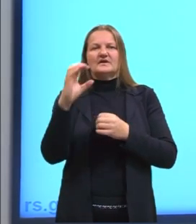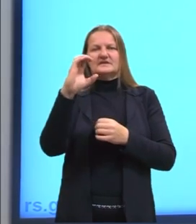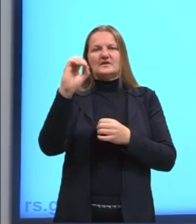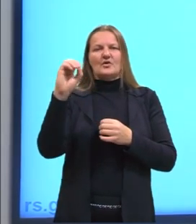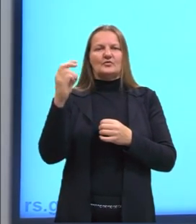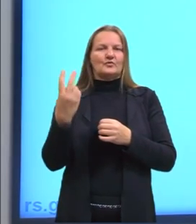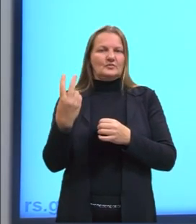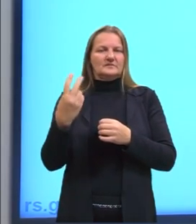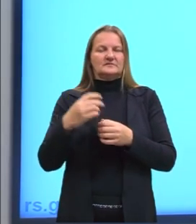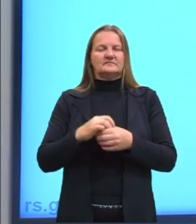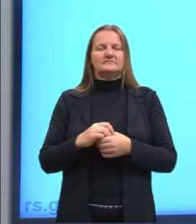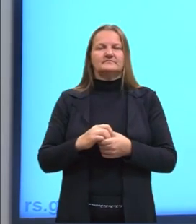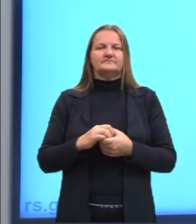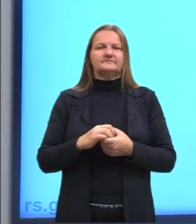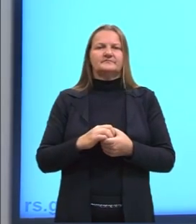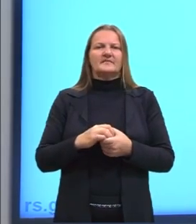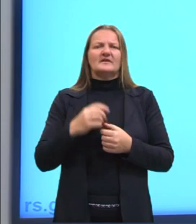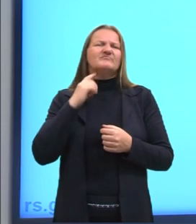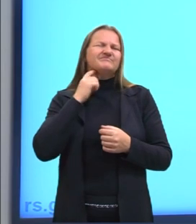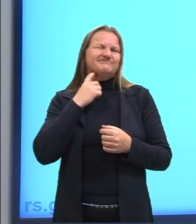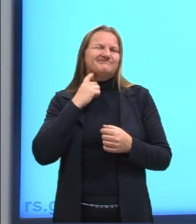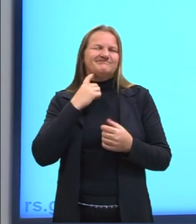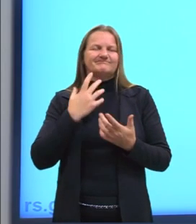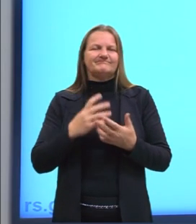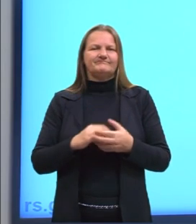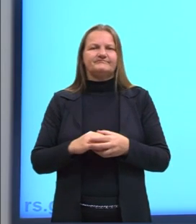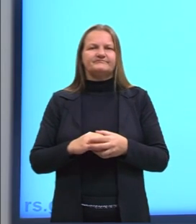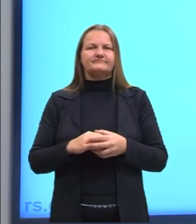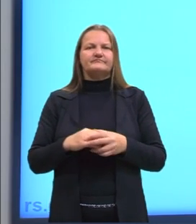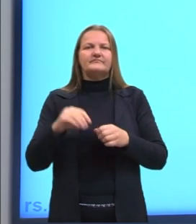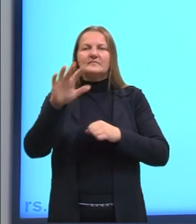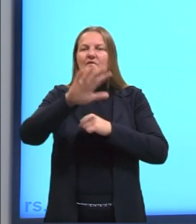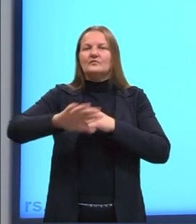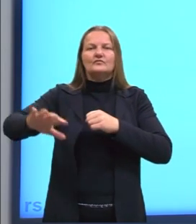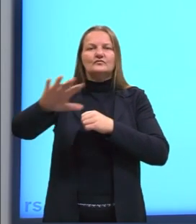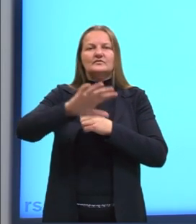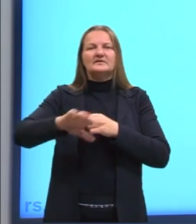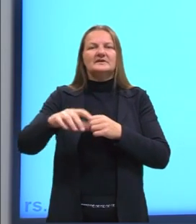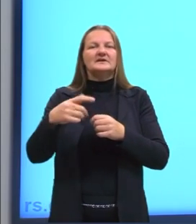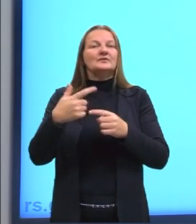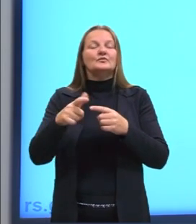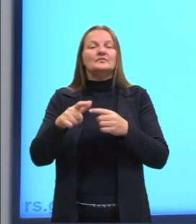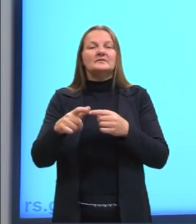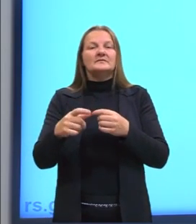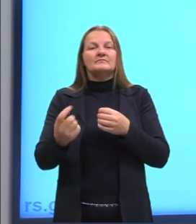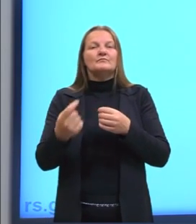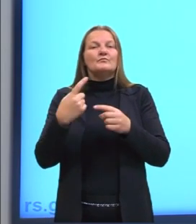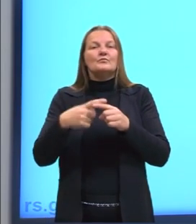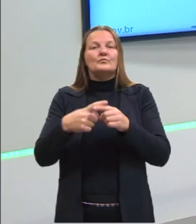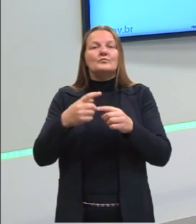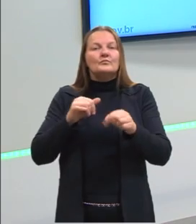carbônico, enfim, que polui, né, o nosso meio ambiente. E isso, né, acontece